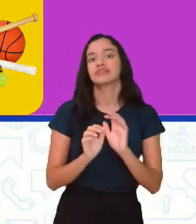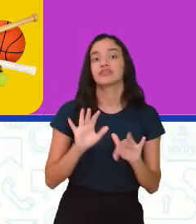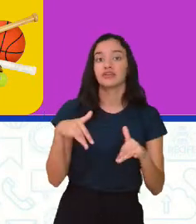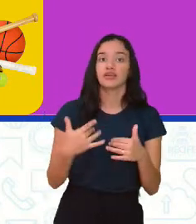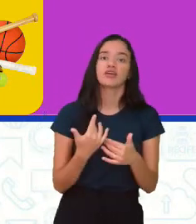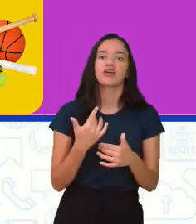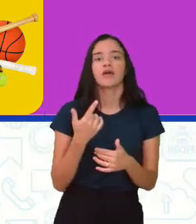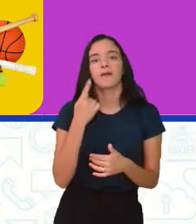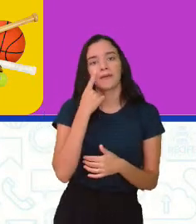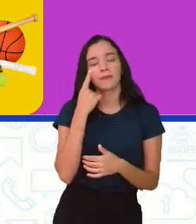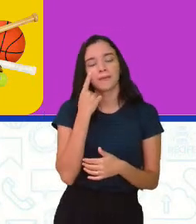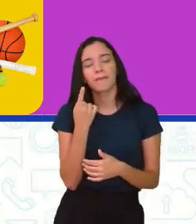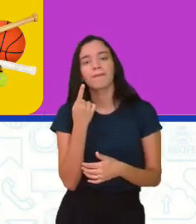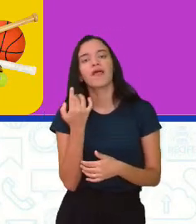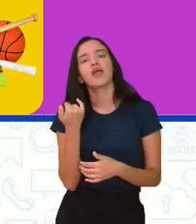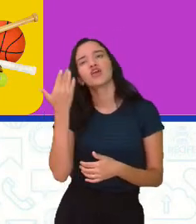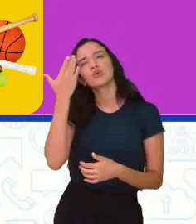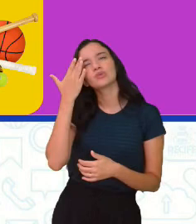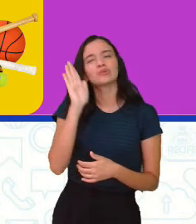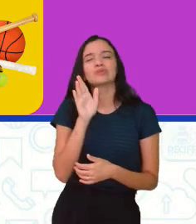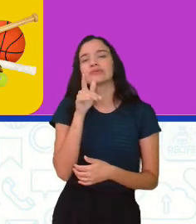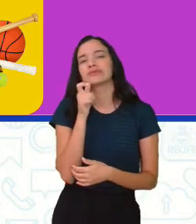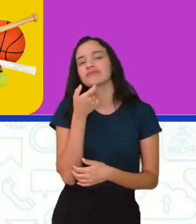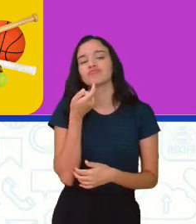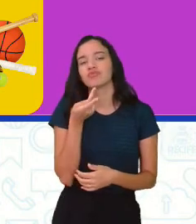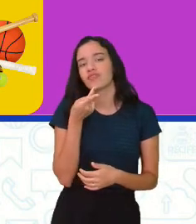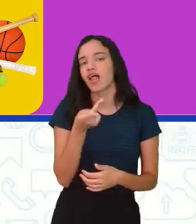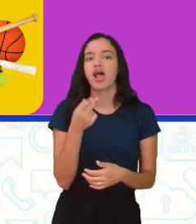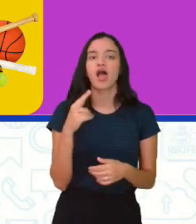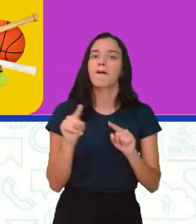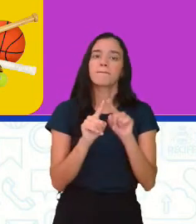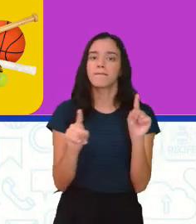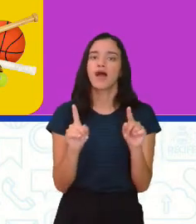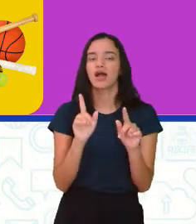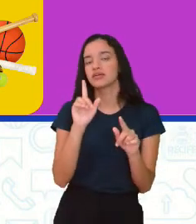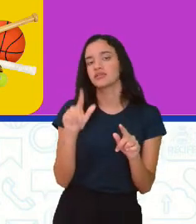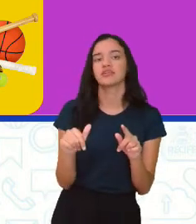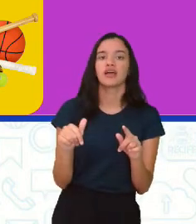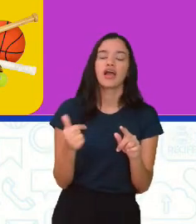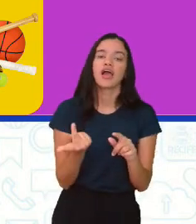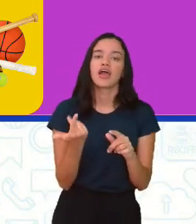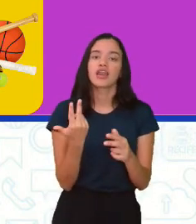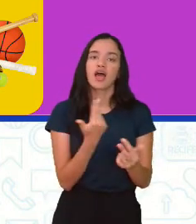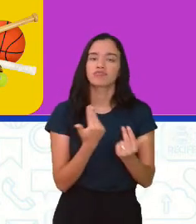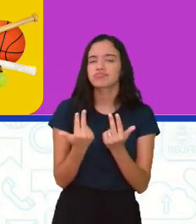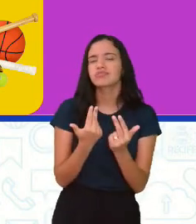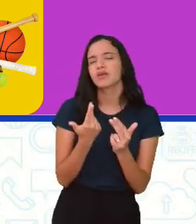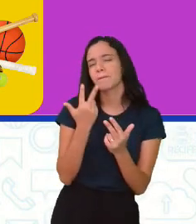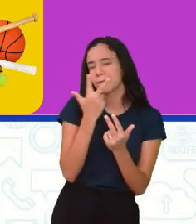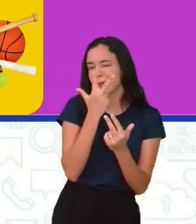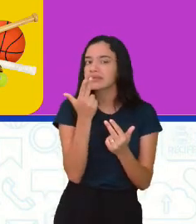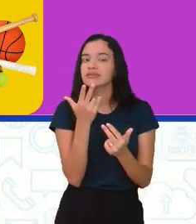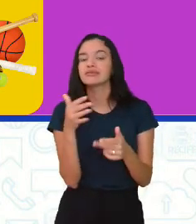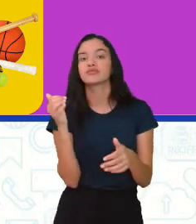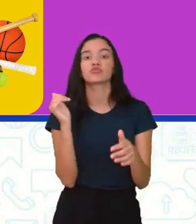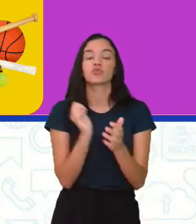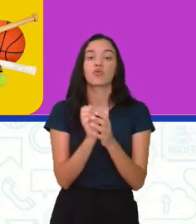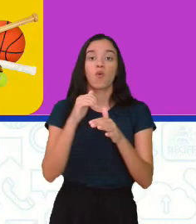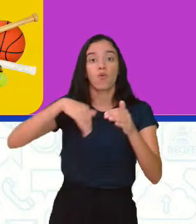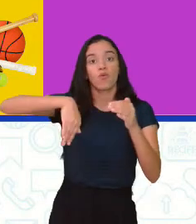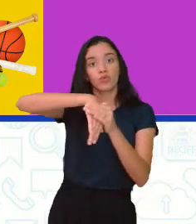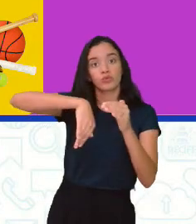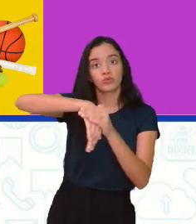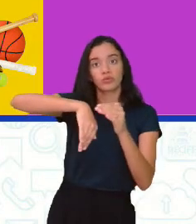teate, que aí eu não sei se é assim que pronuncia, mas era muito semelhante ao futebol. E aí eu trouxe uma